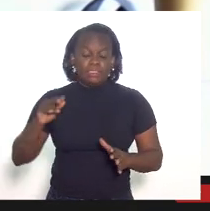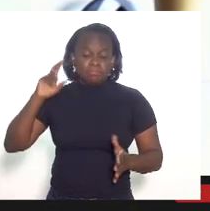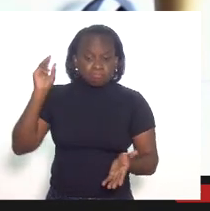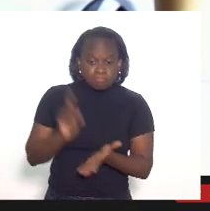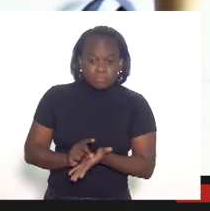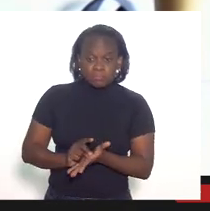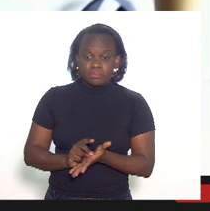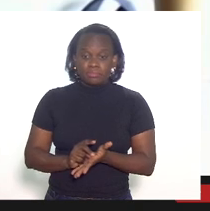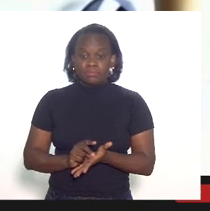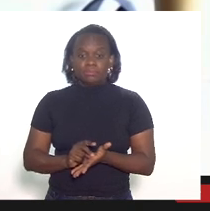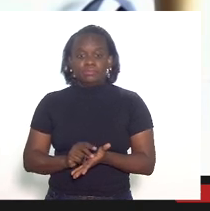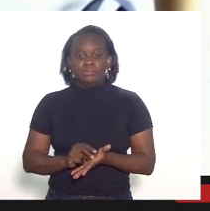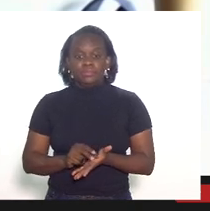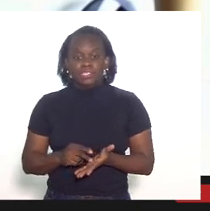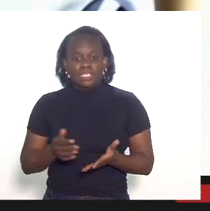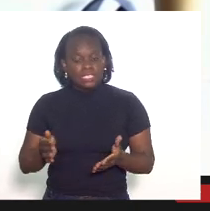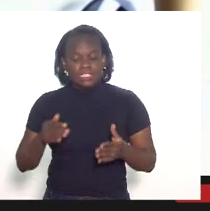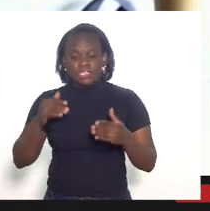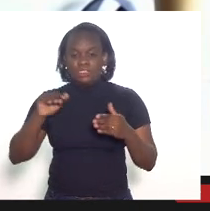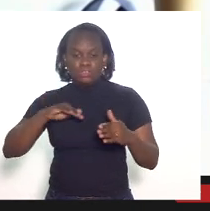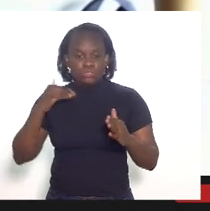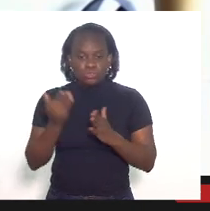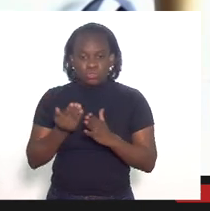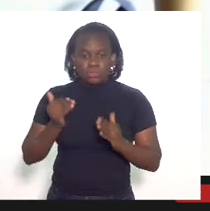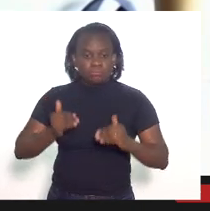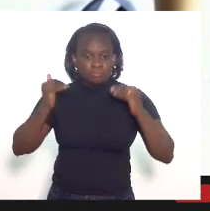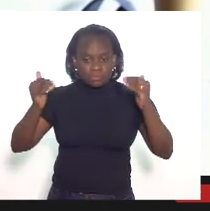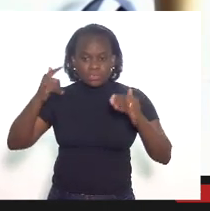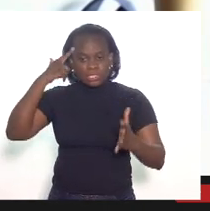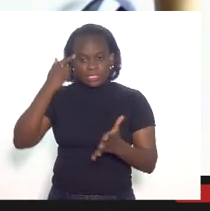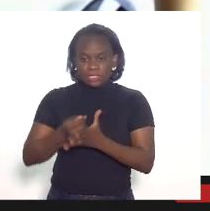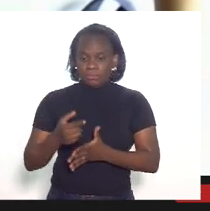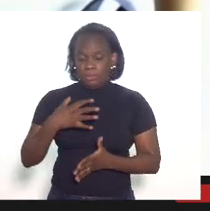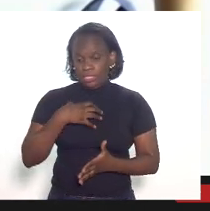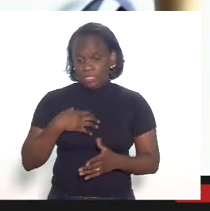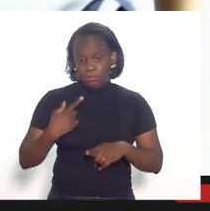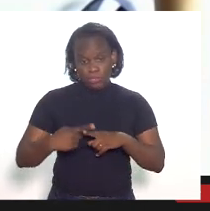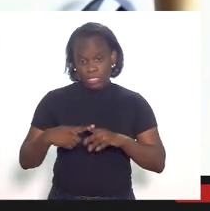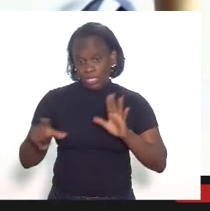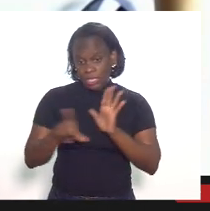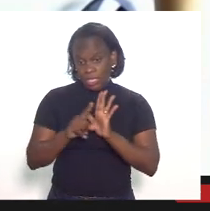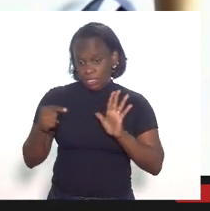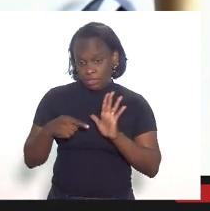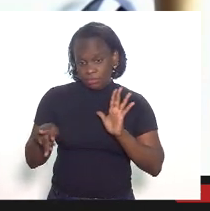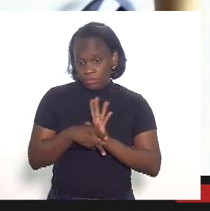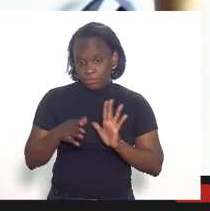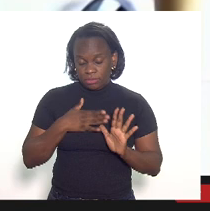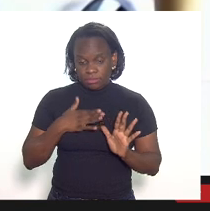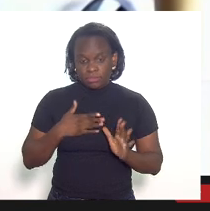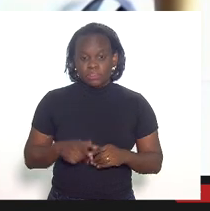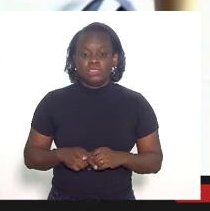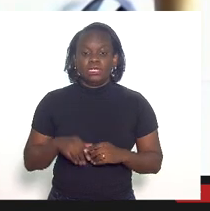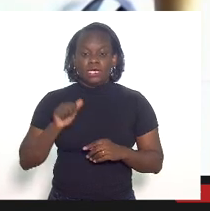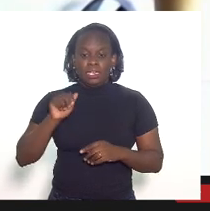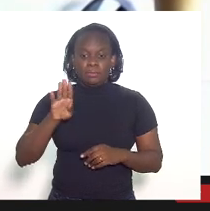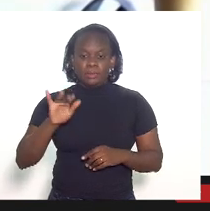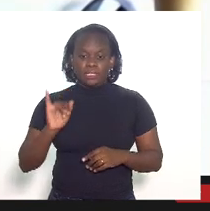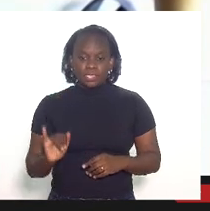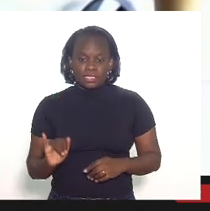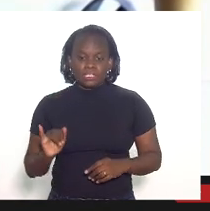que suplanta pra mim a decisão da Bahia porque na nossa lei específica a DI